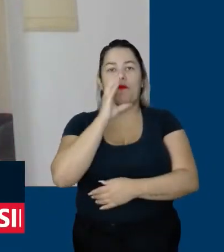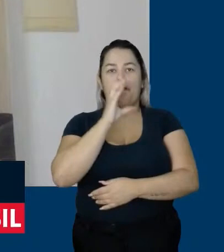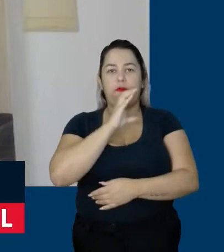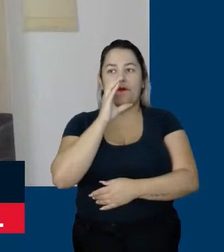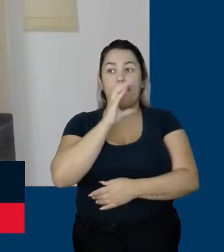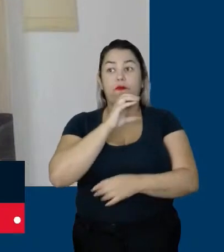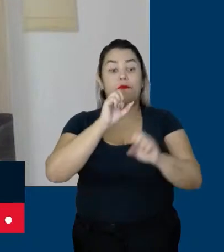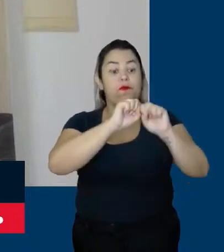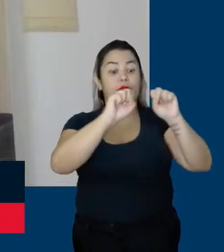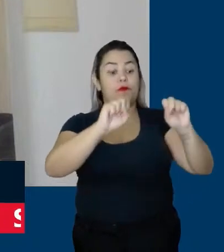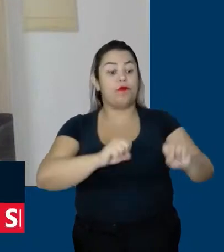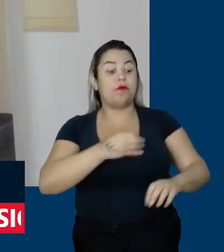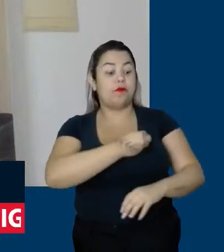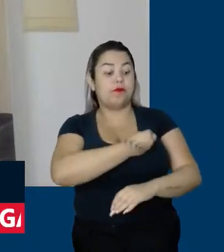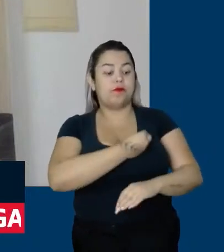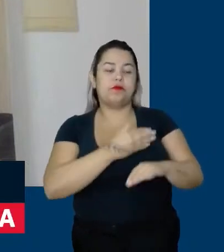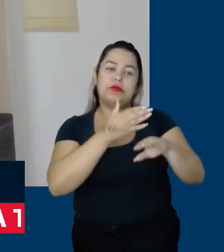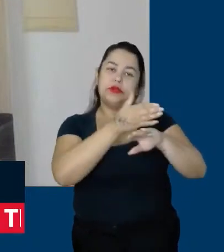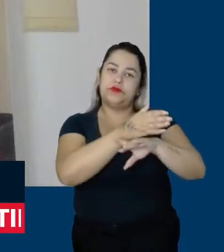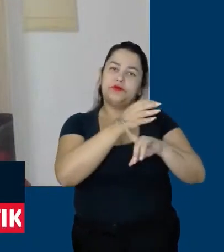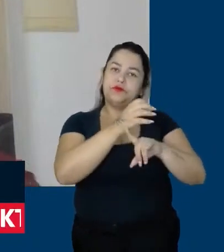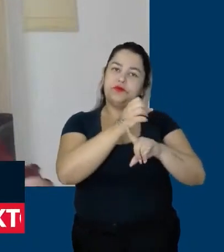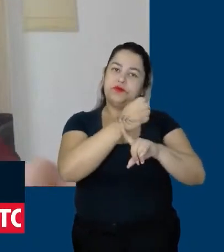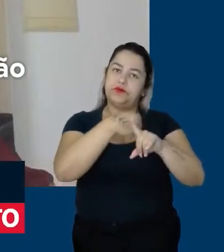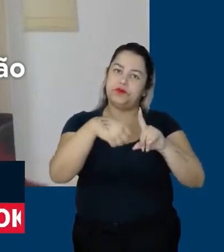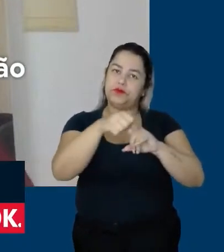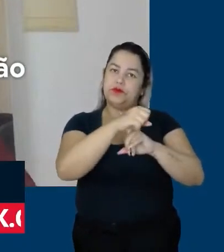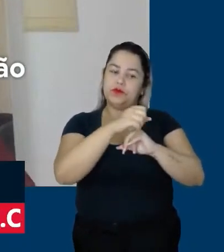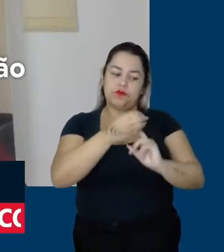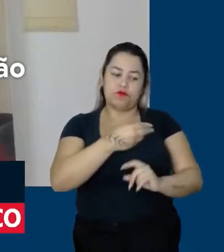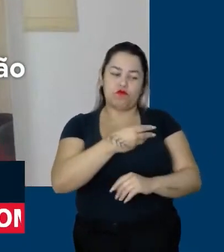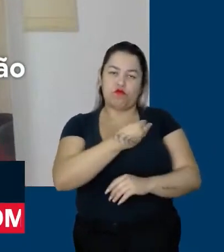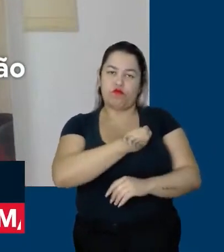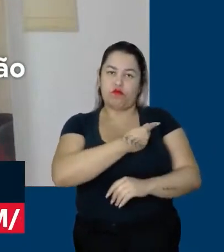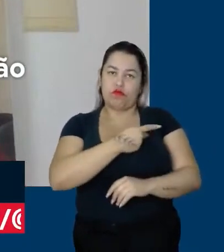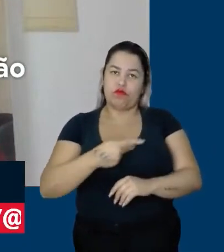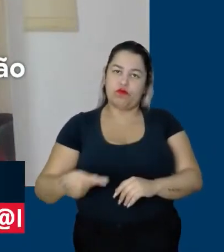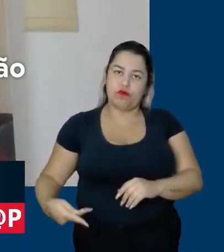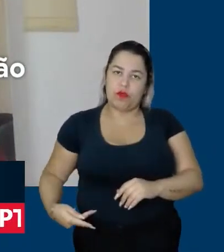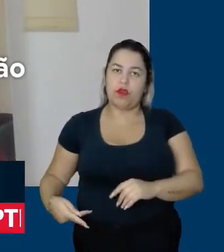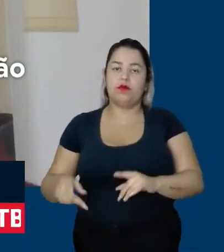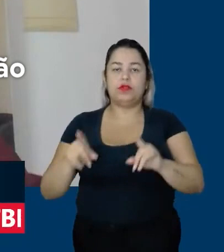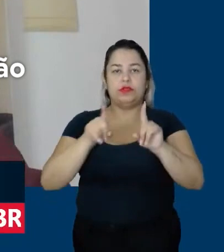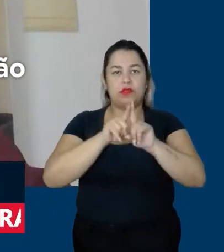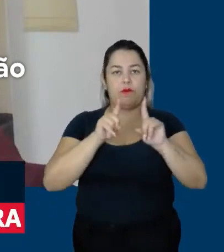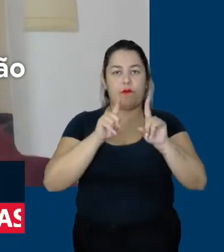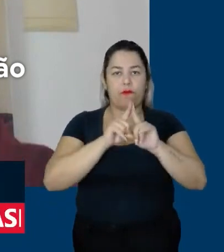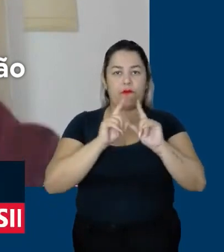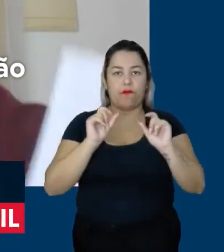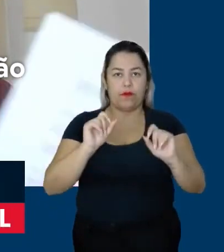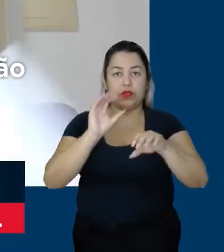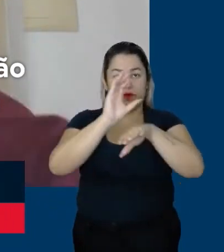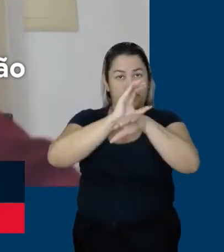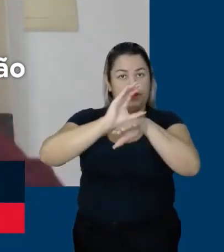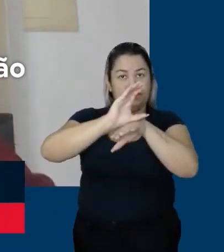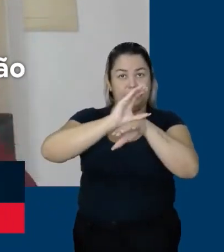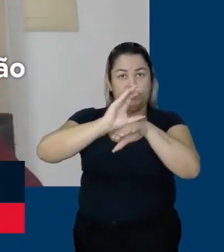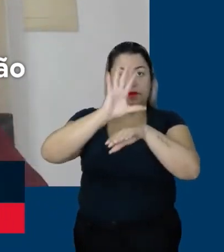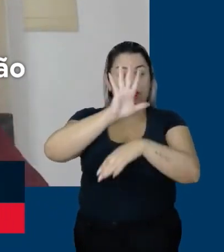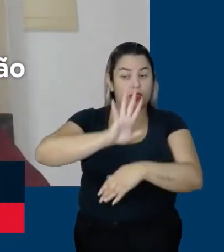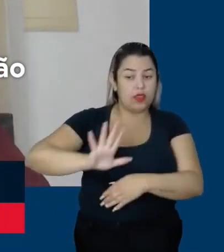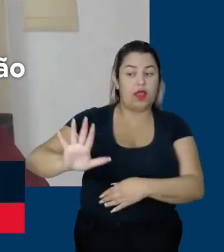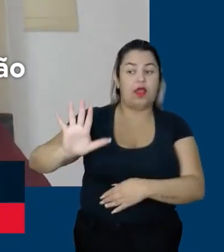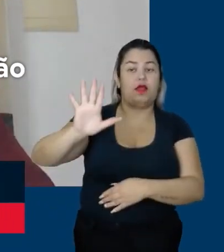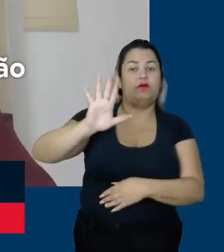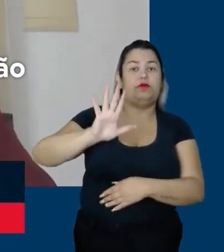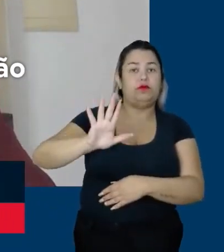de participação social no âmbito da presidência, constituiu o Conselho Nacional